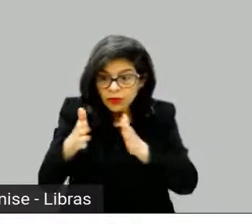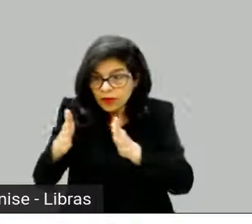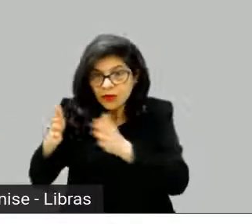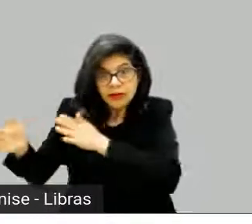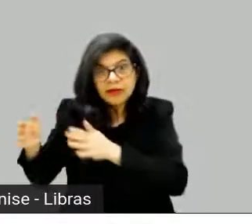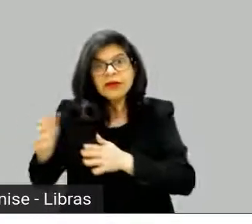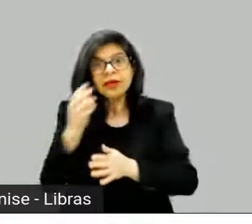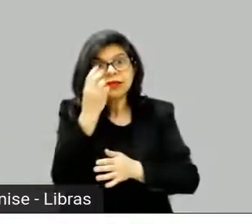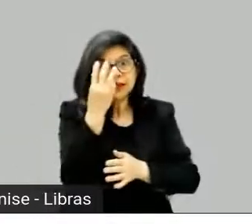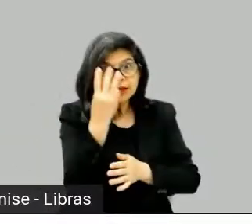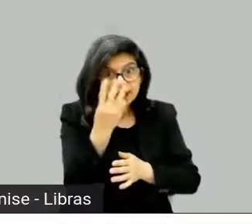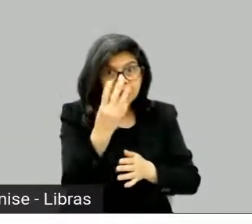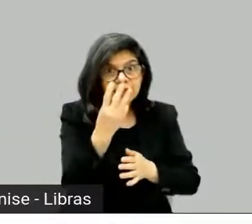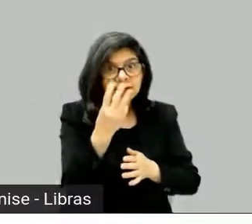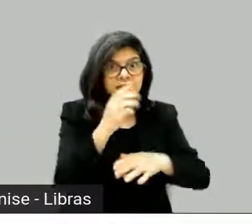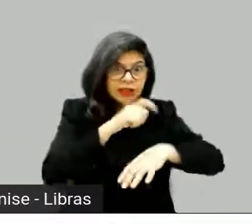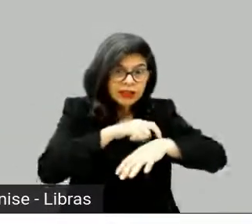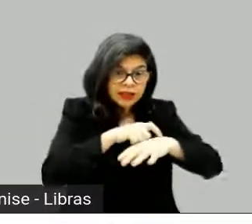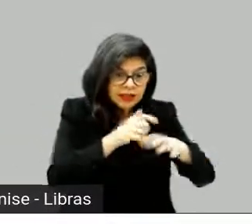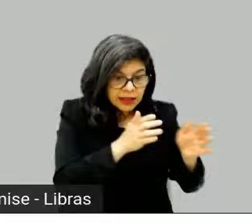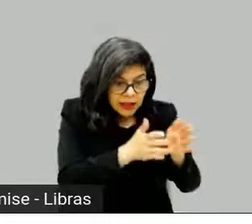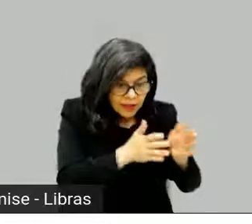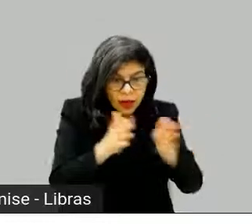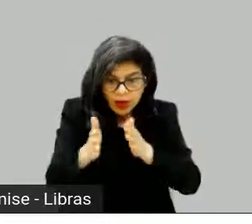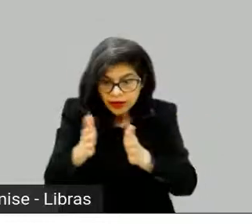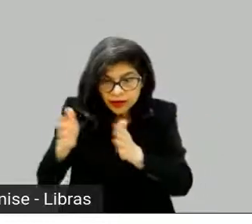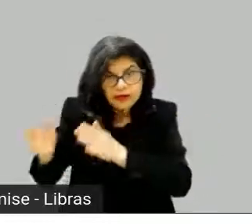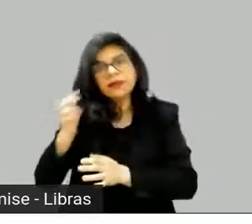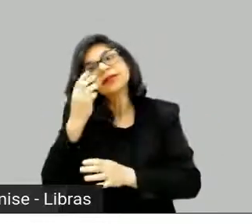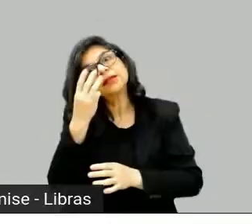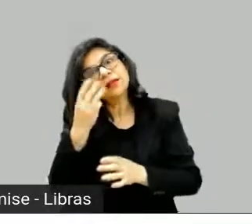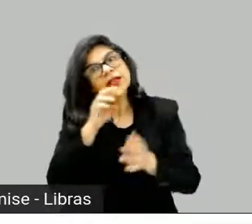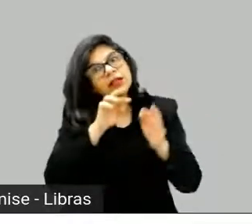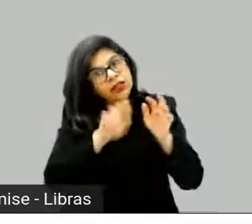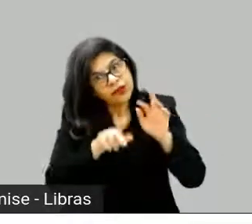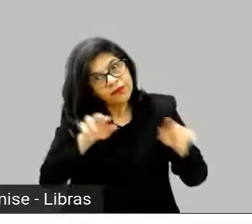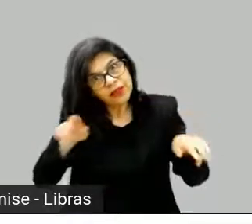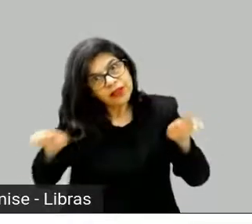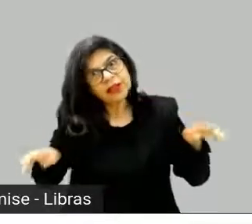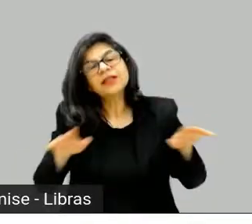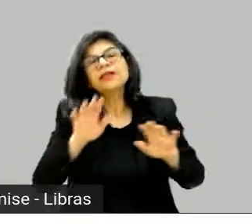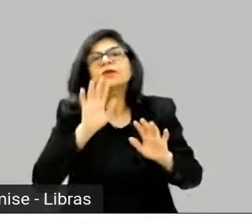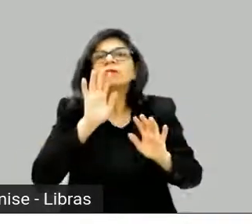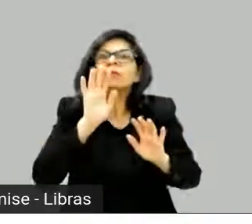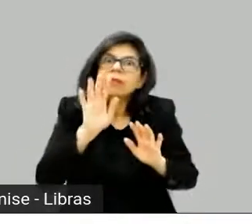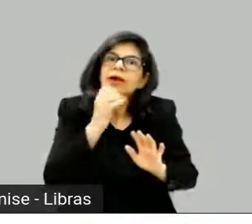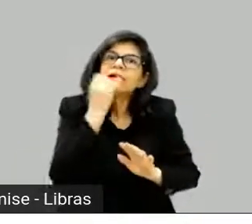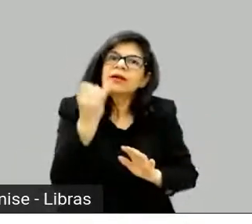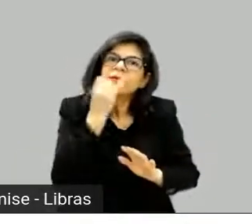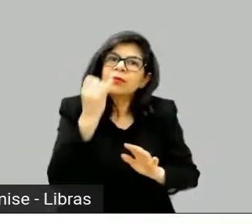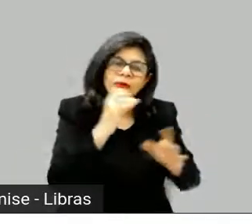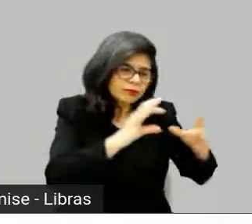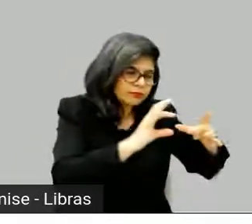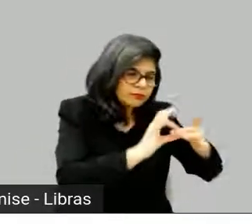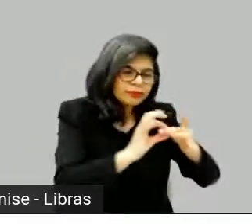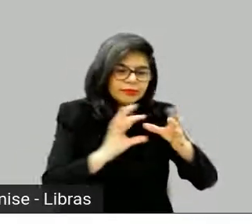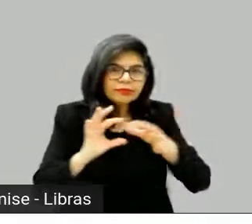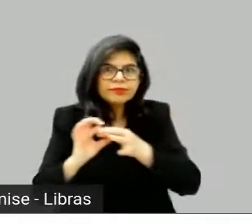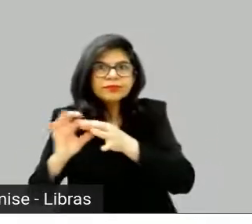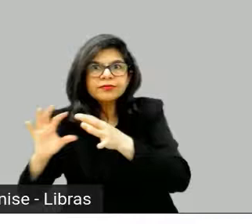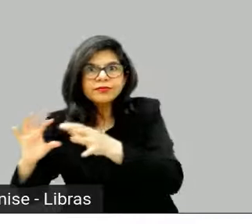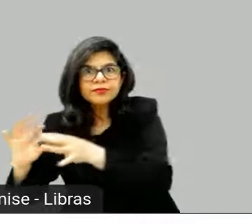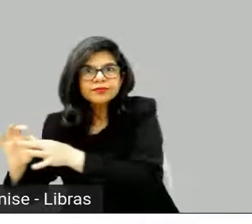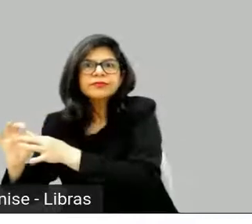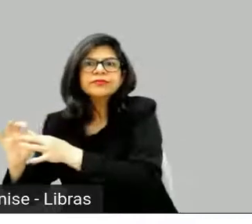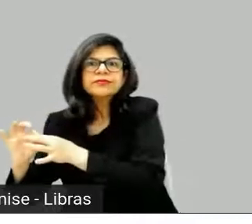da temporada inteira, eu só não penso nesses termos, nesse tipo de gráfico, entendeu? Eu penso que ela